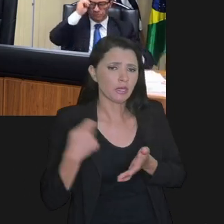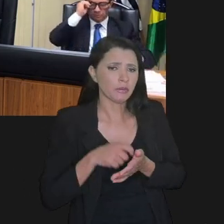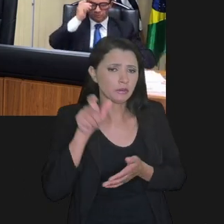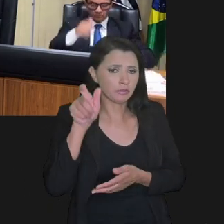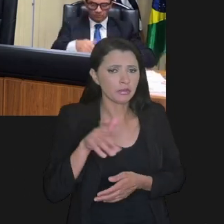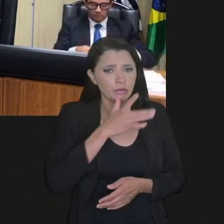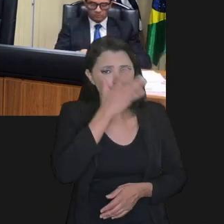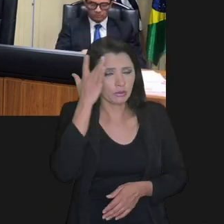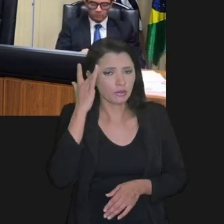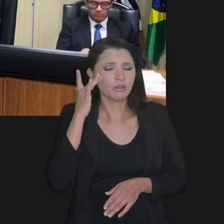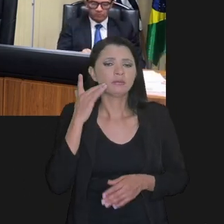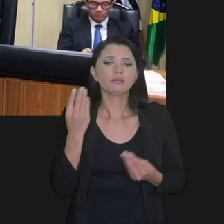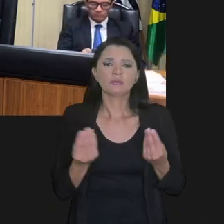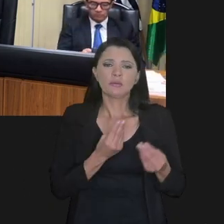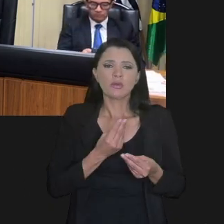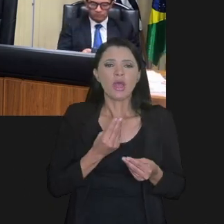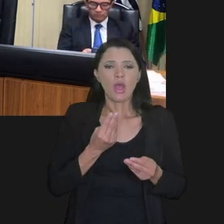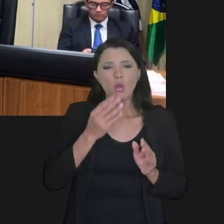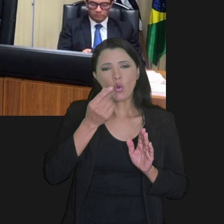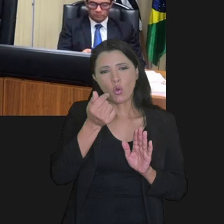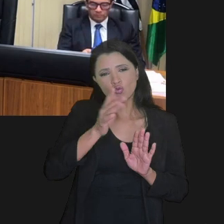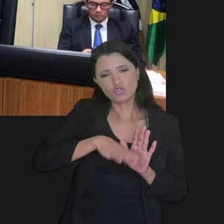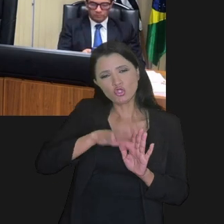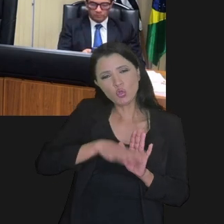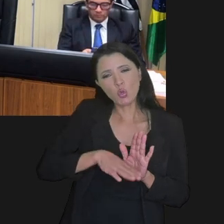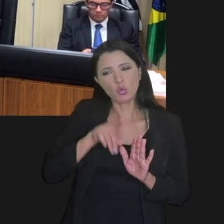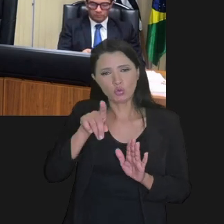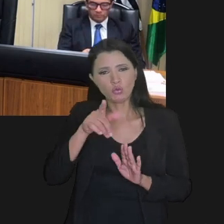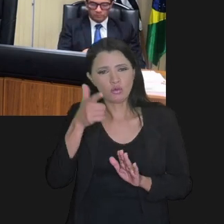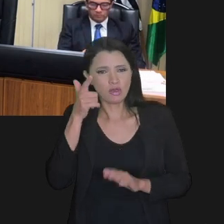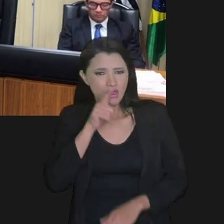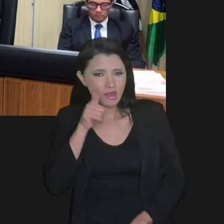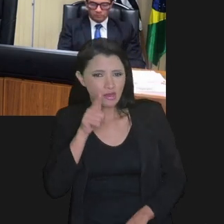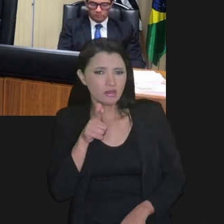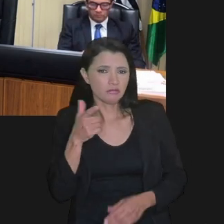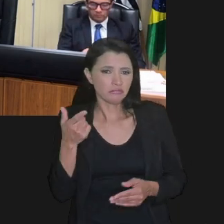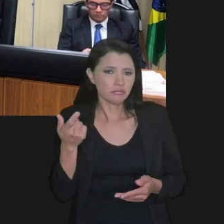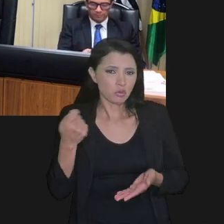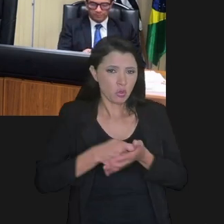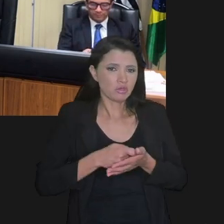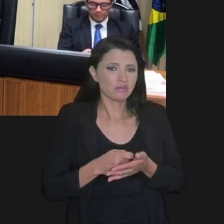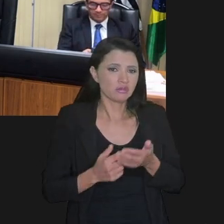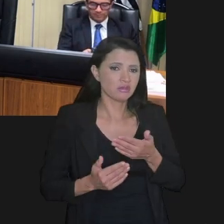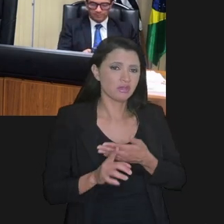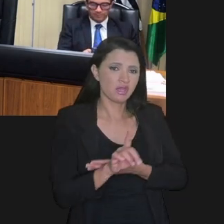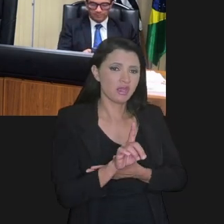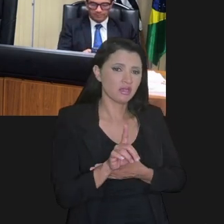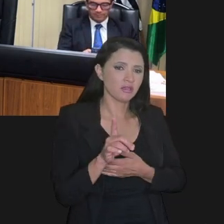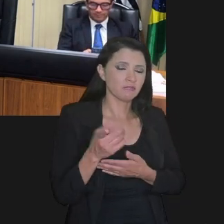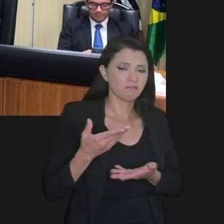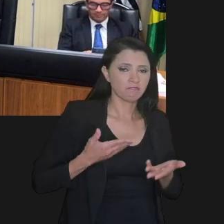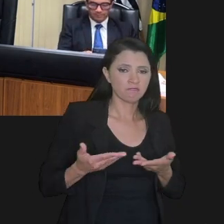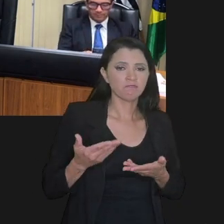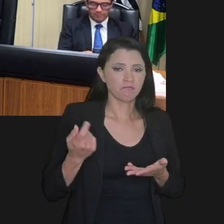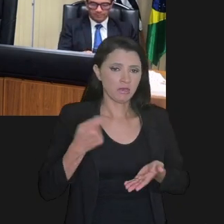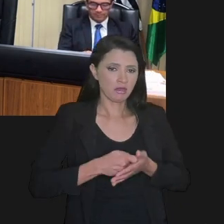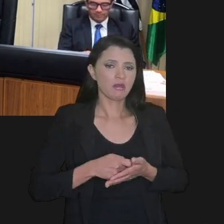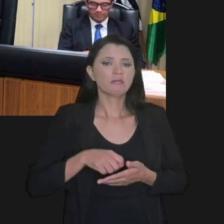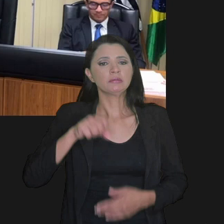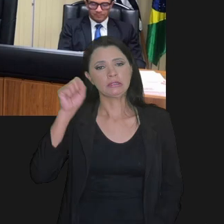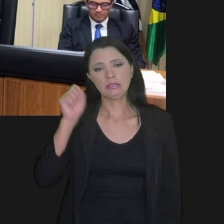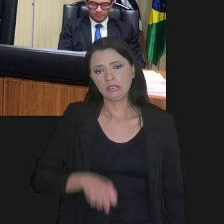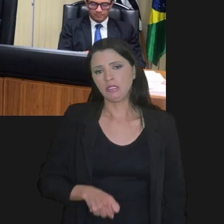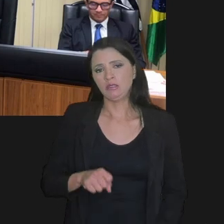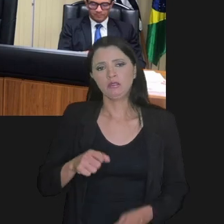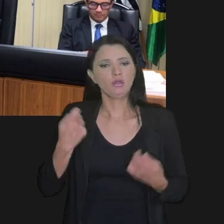olhar a capacidade de pagamento do contribuinte. Ah, com os descontos o contribuinte já consegue fazer frente ao seu